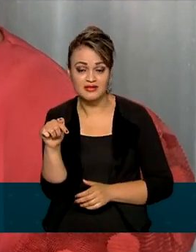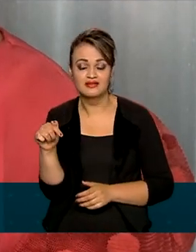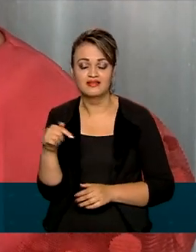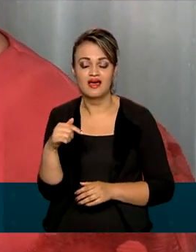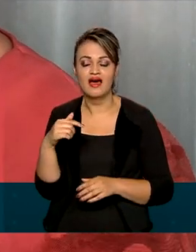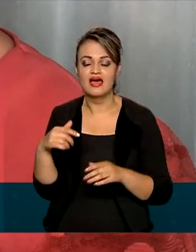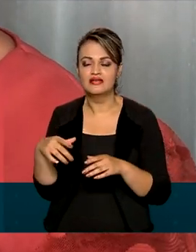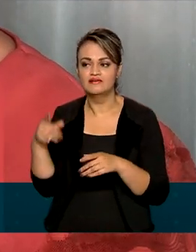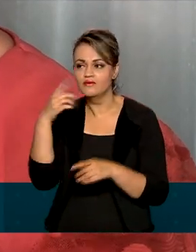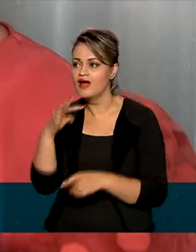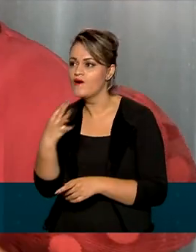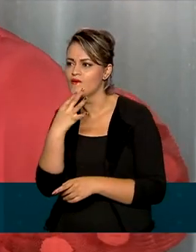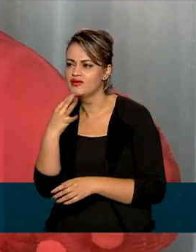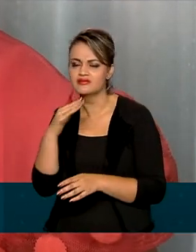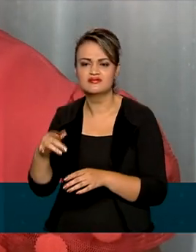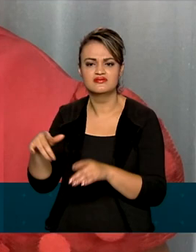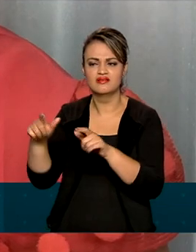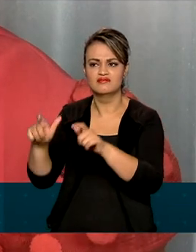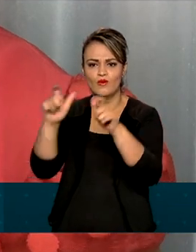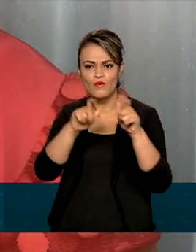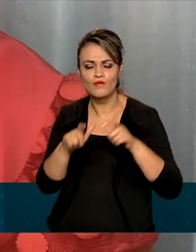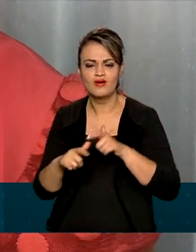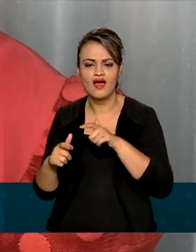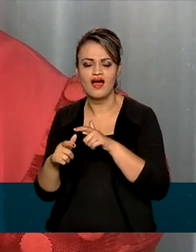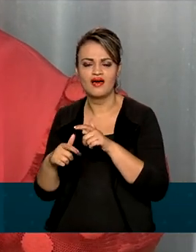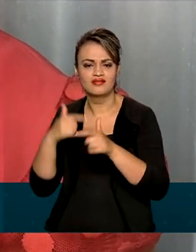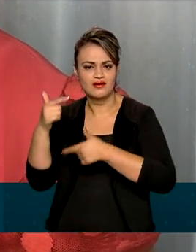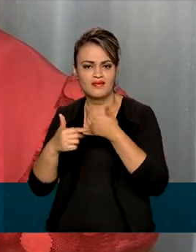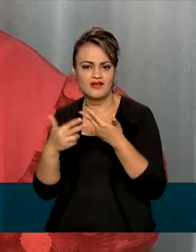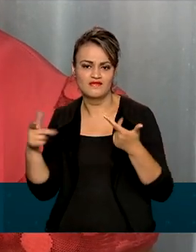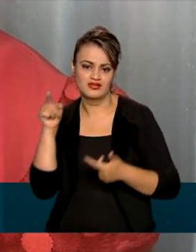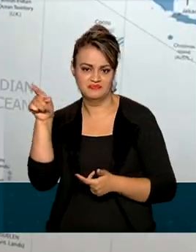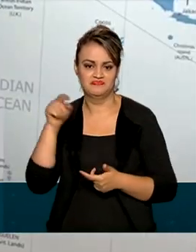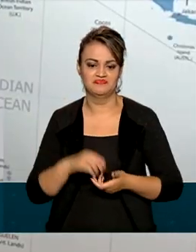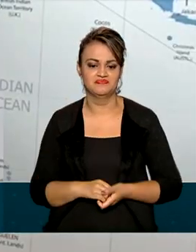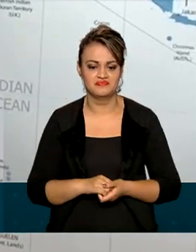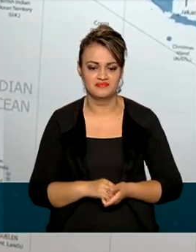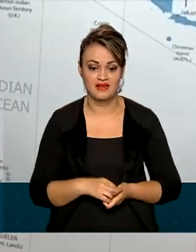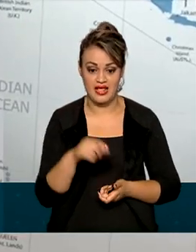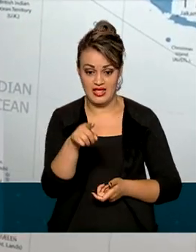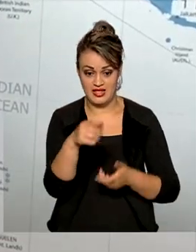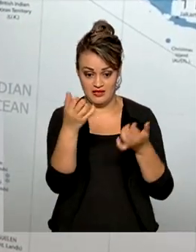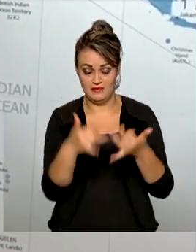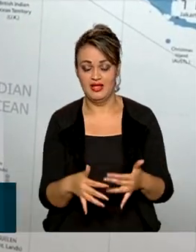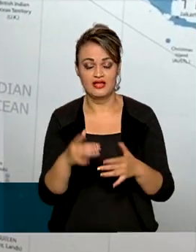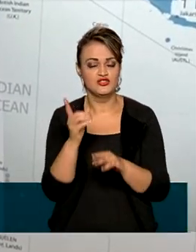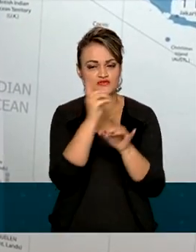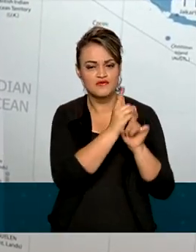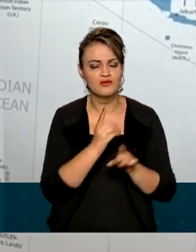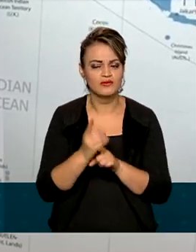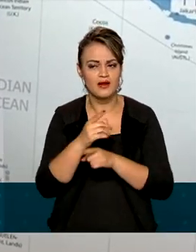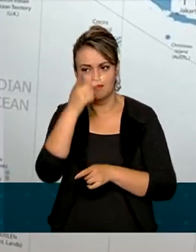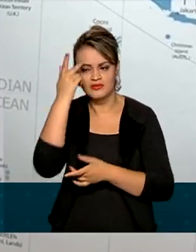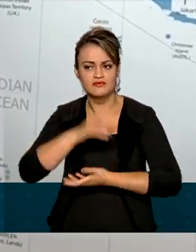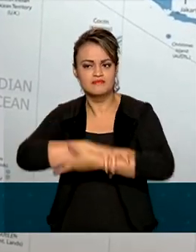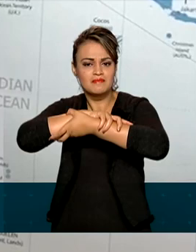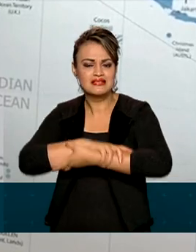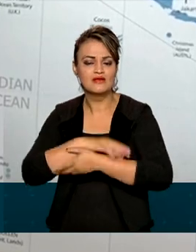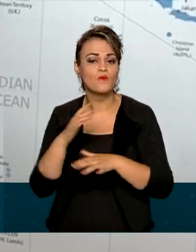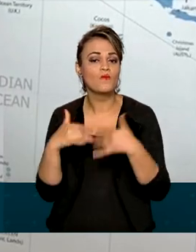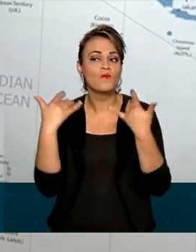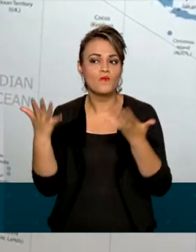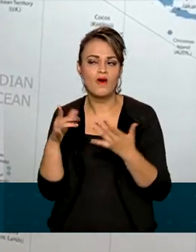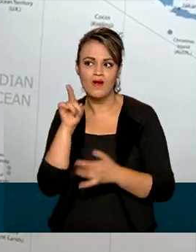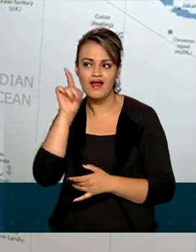as equipes vão conhecer investidores e prestadores de serviços de lá. A gente vai identificar quais são os parceiros ideais para eles